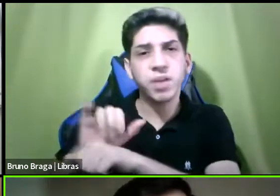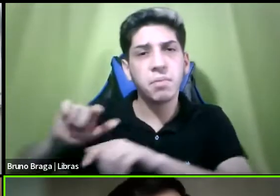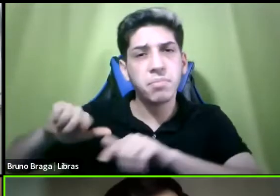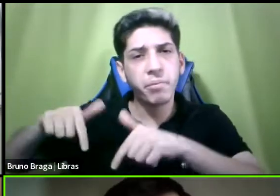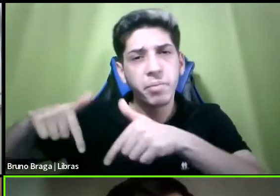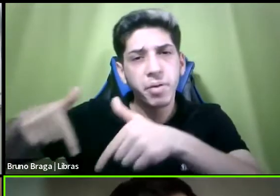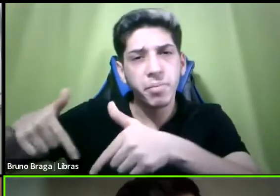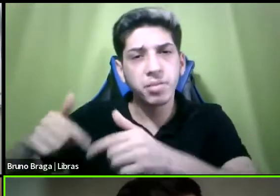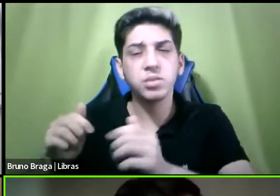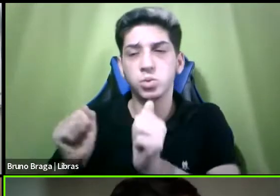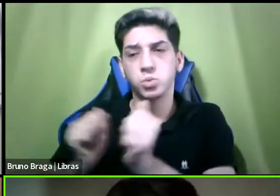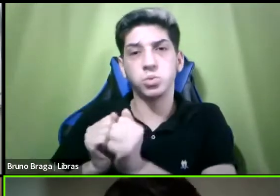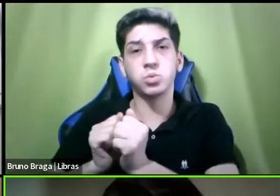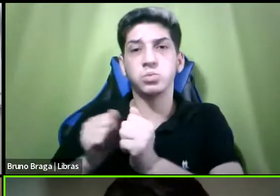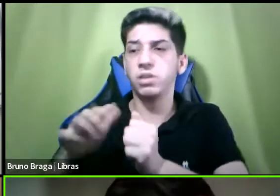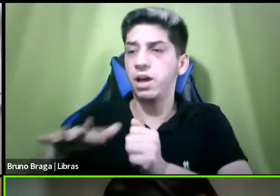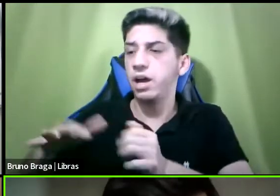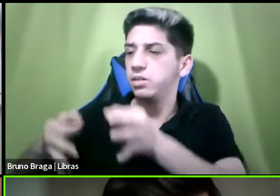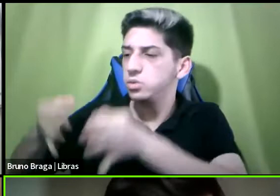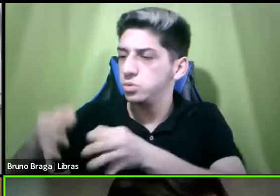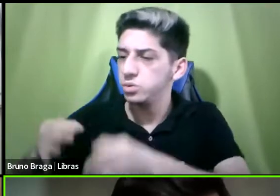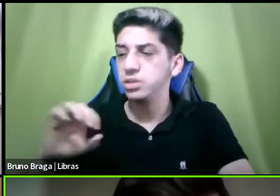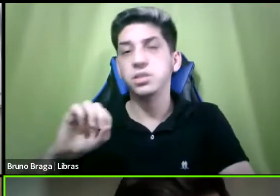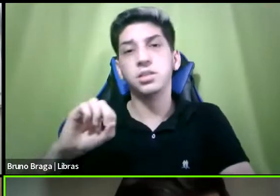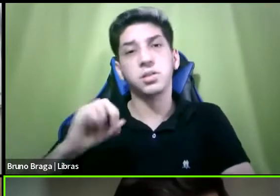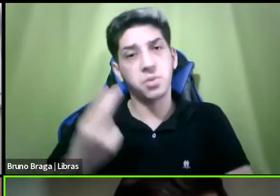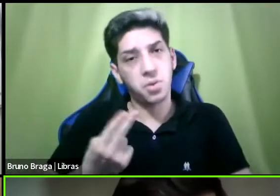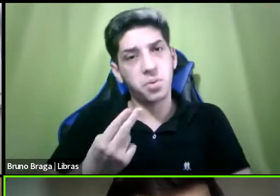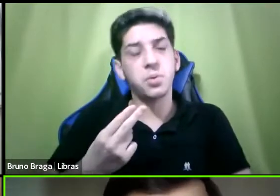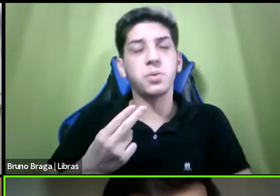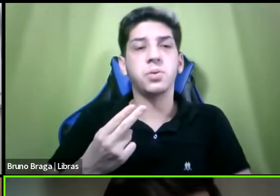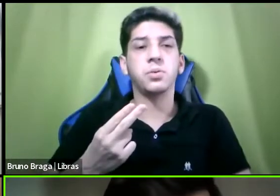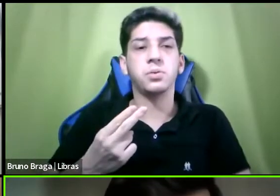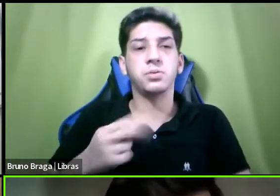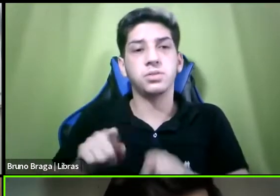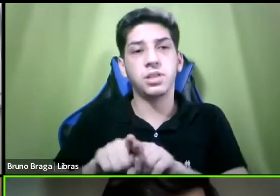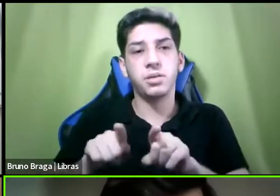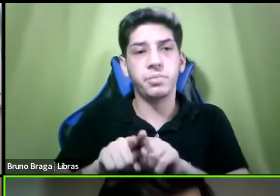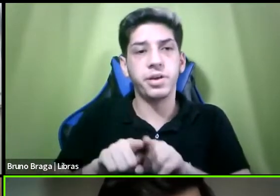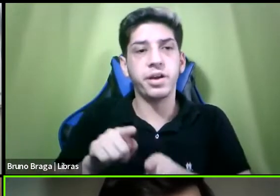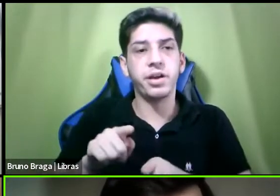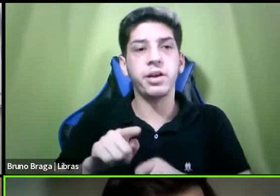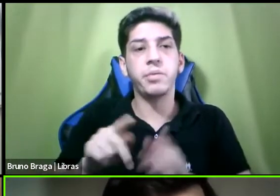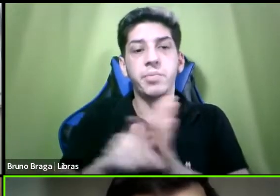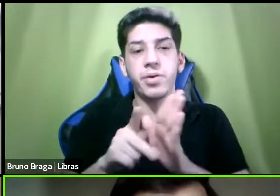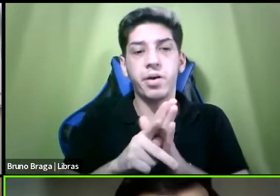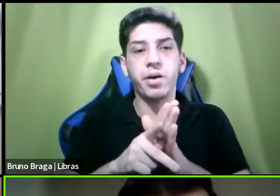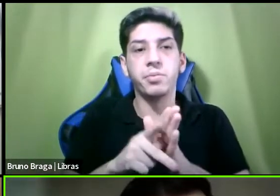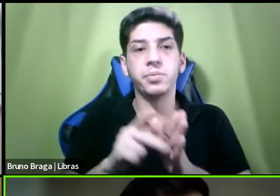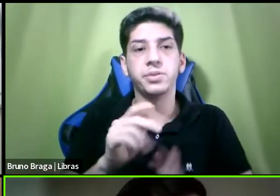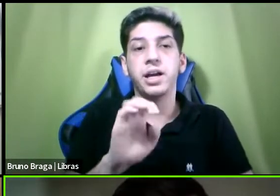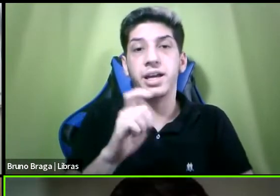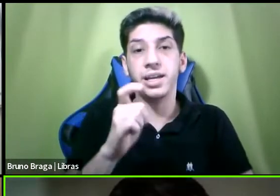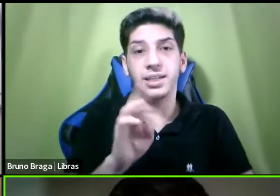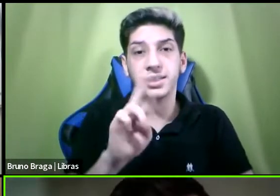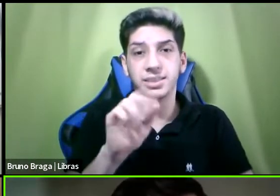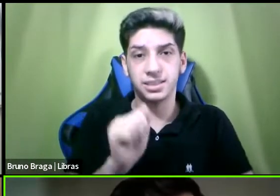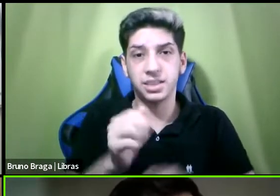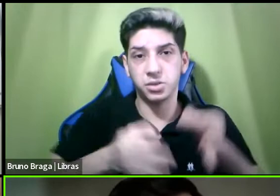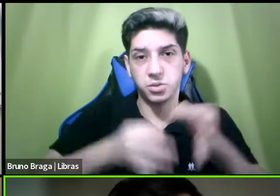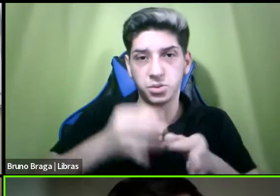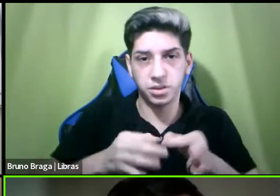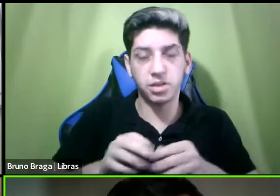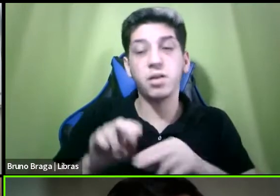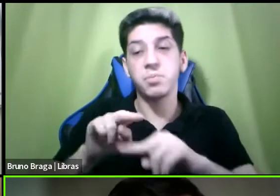sejam elas jurídicas sejam né elas extrajudiciais também foi a partir do doutor Renan